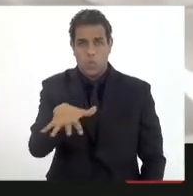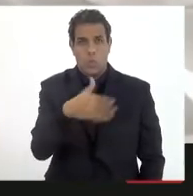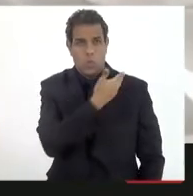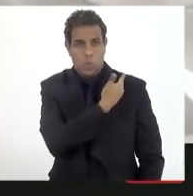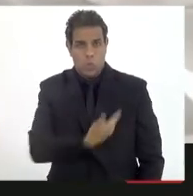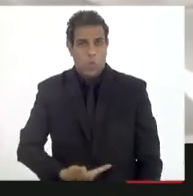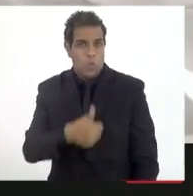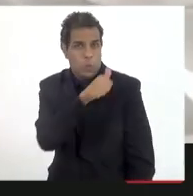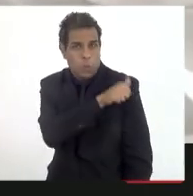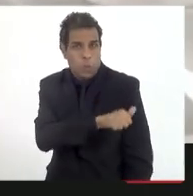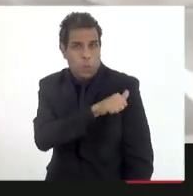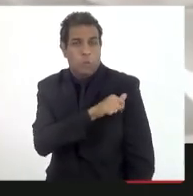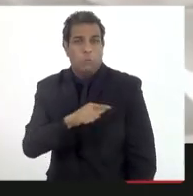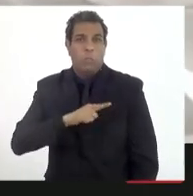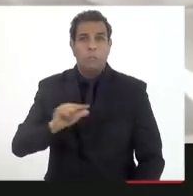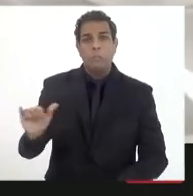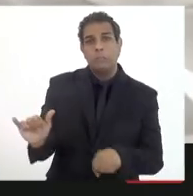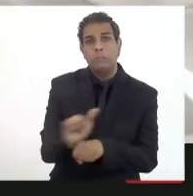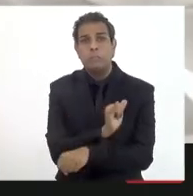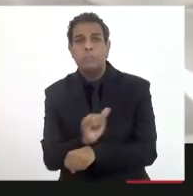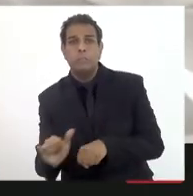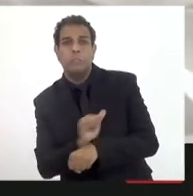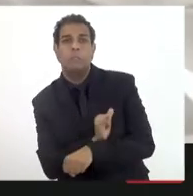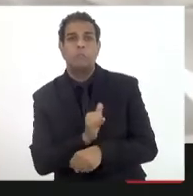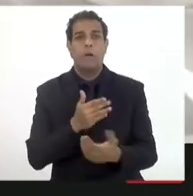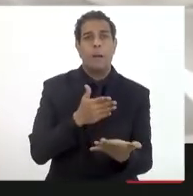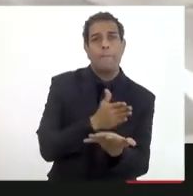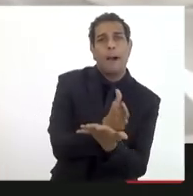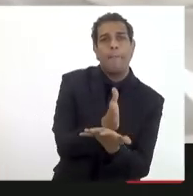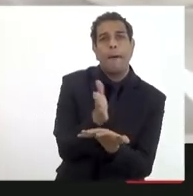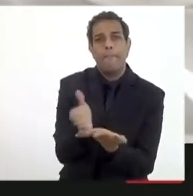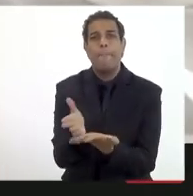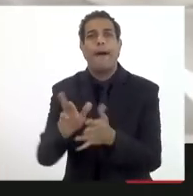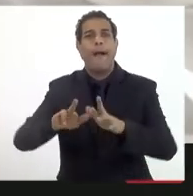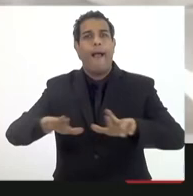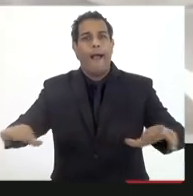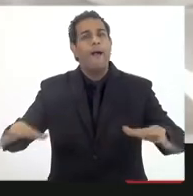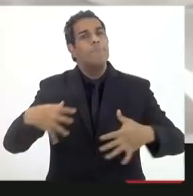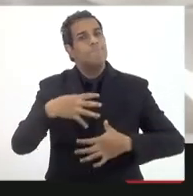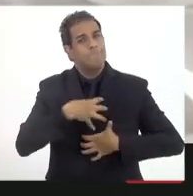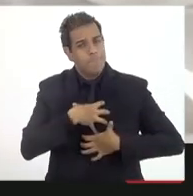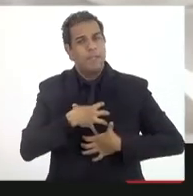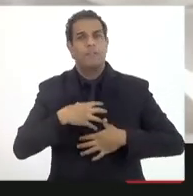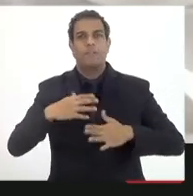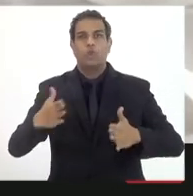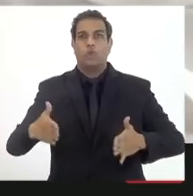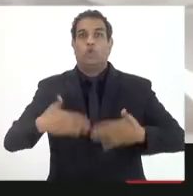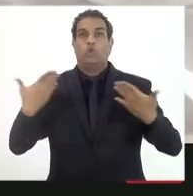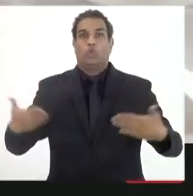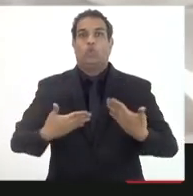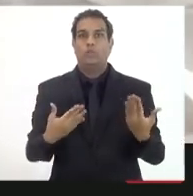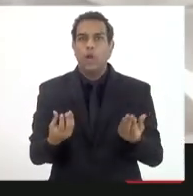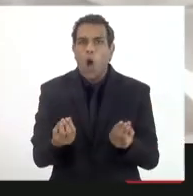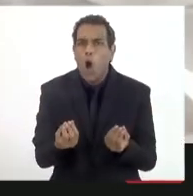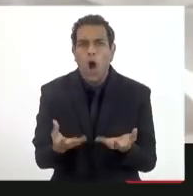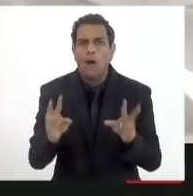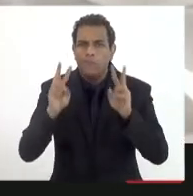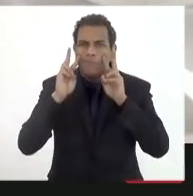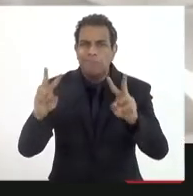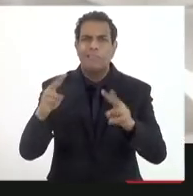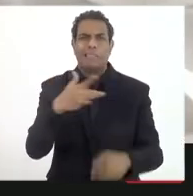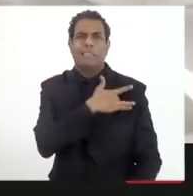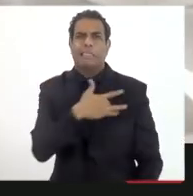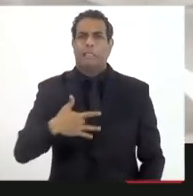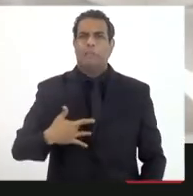de um eixo estratégico, de alguns eixos estratégicos. Foi uma demanda minha, surpresa, de não ver a saúde do